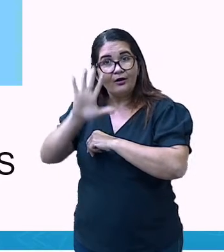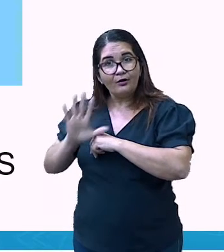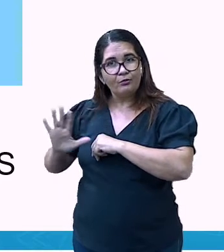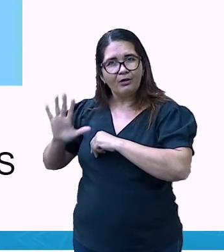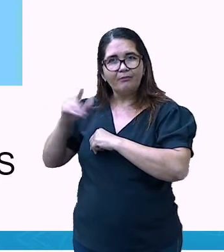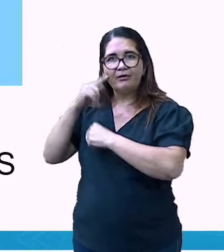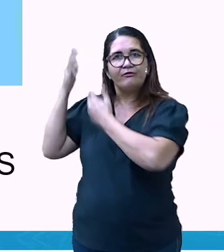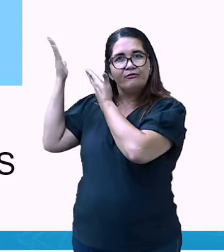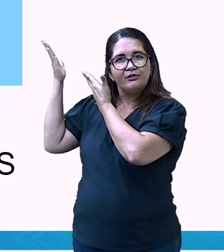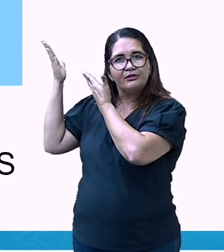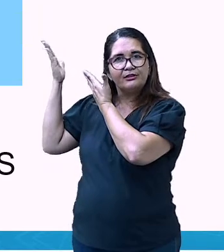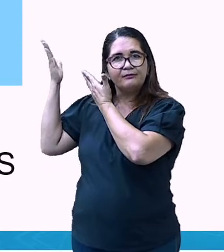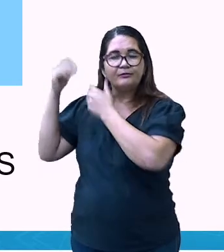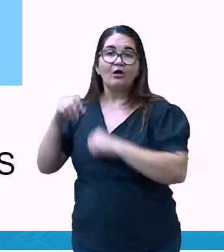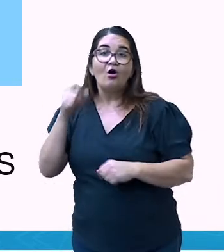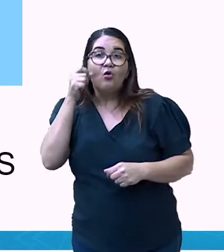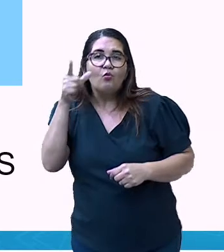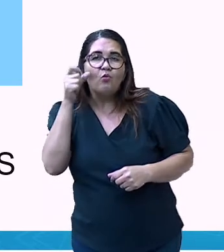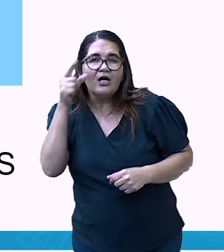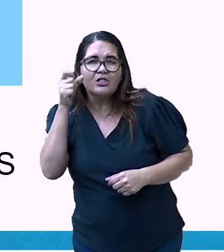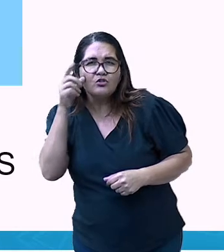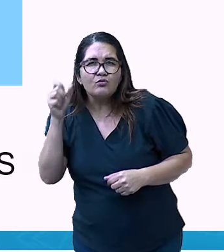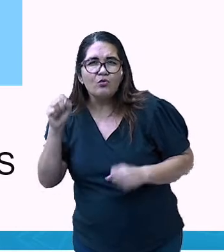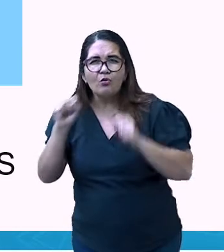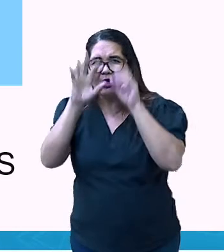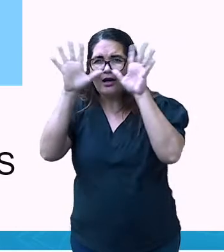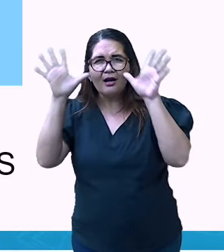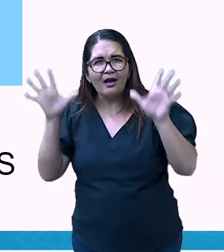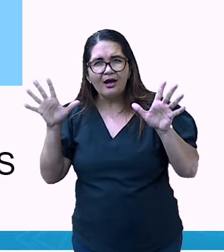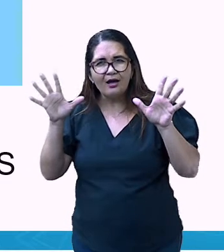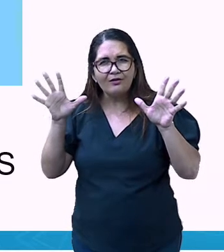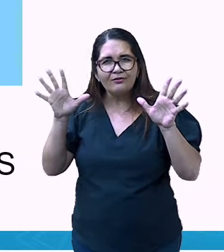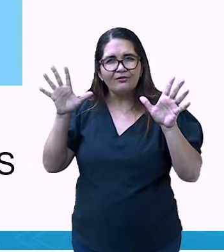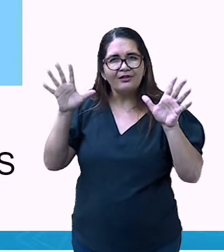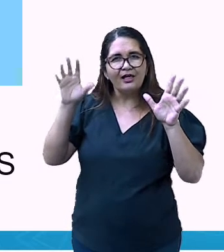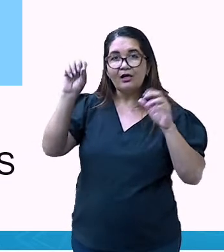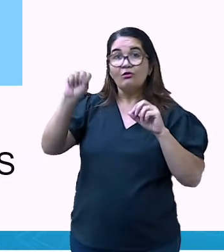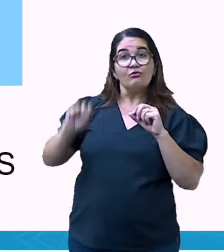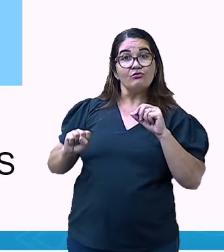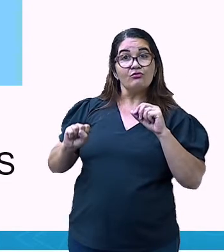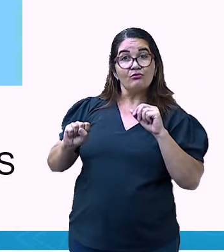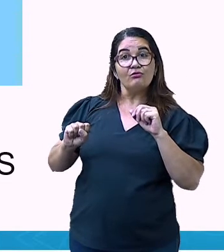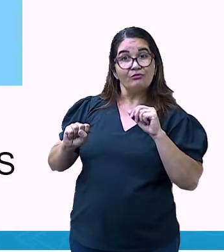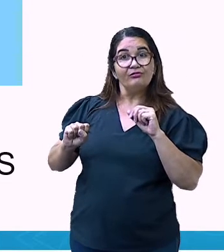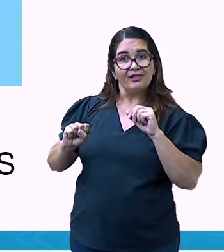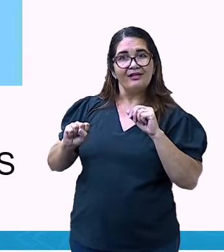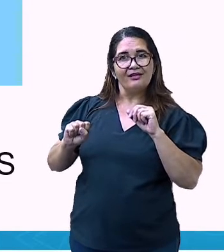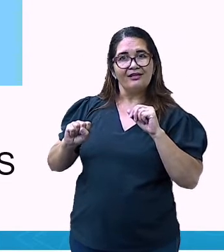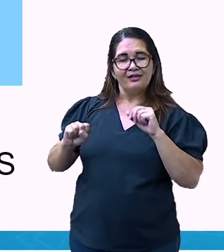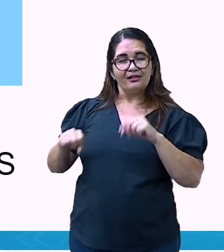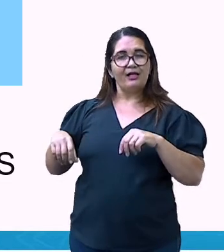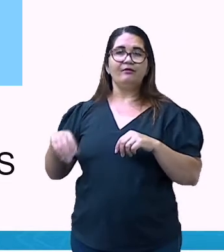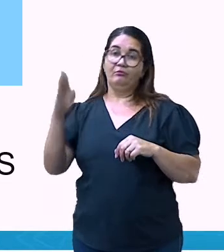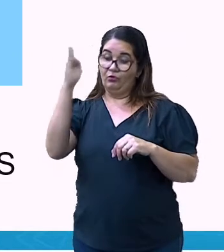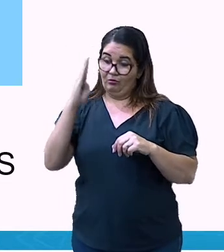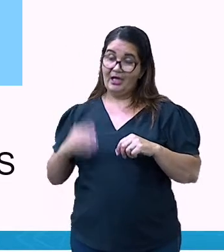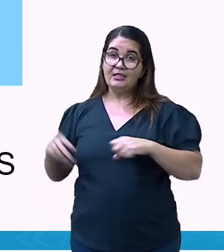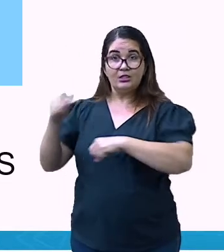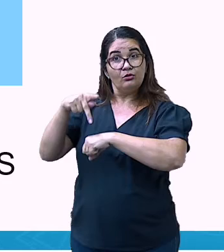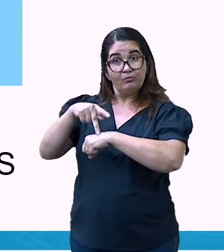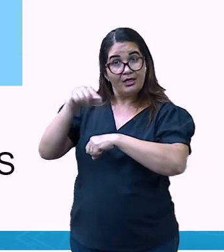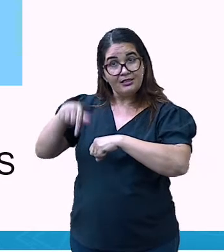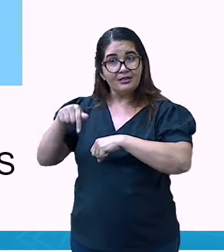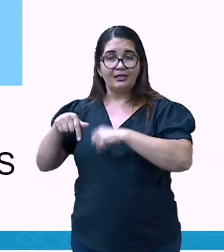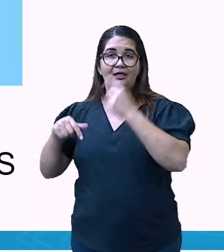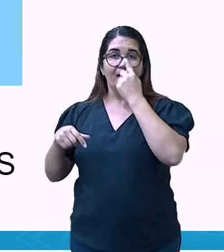Então, olha lá de azul claro, verde água e o sul, olha. É realmente o sul do país. O